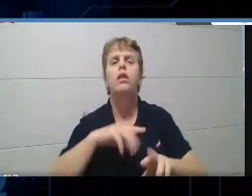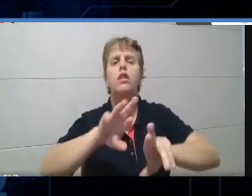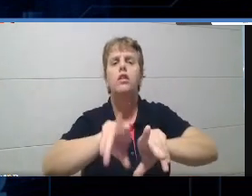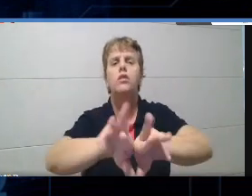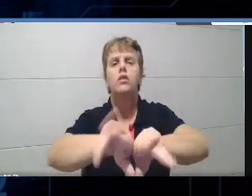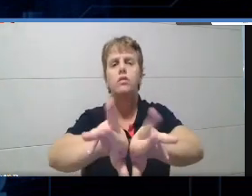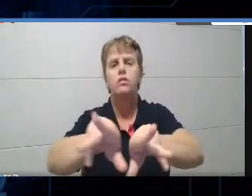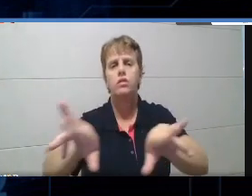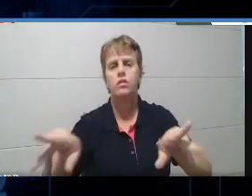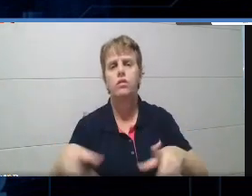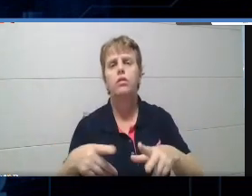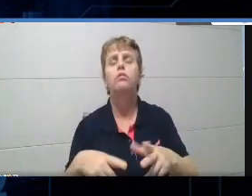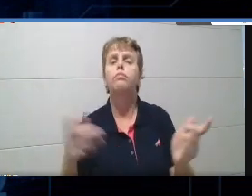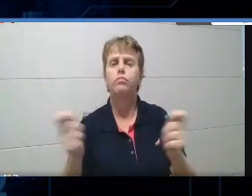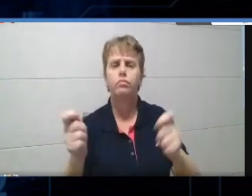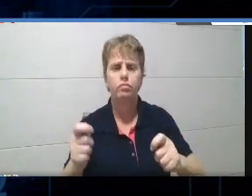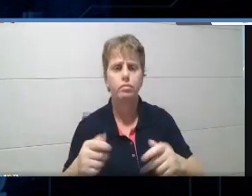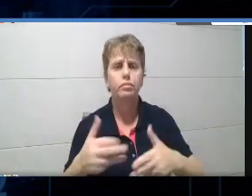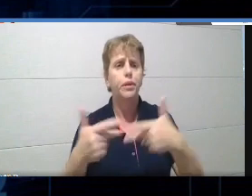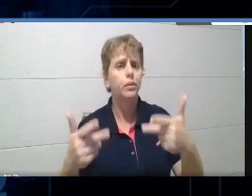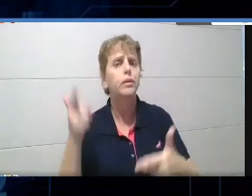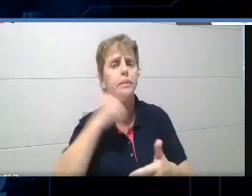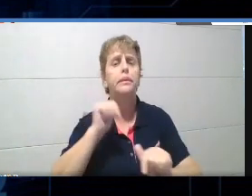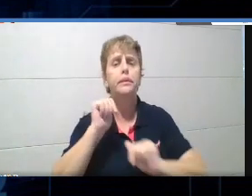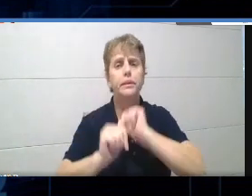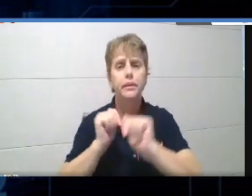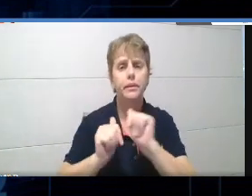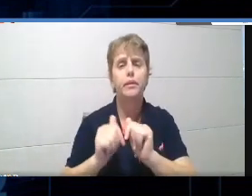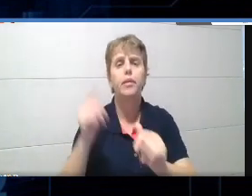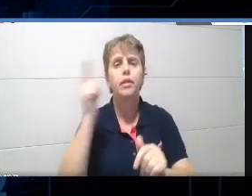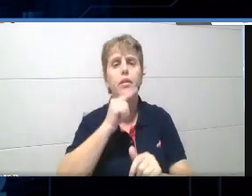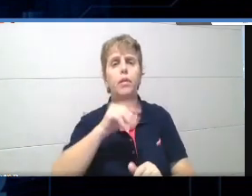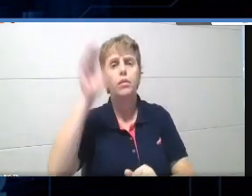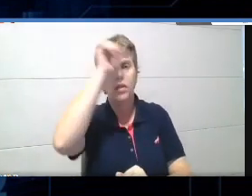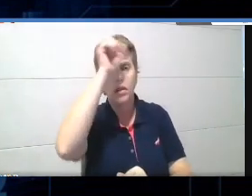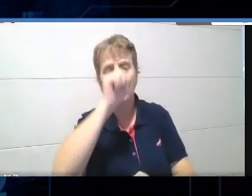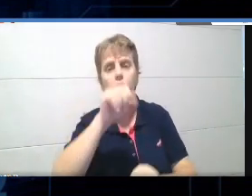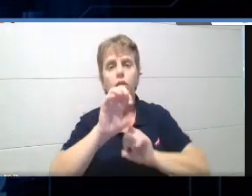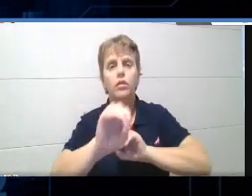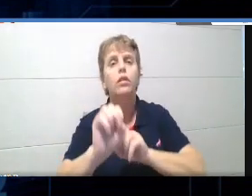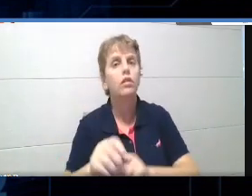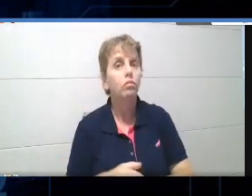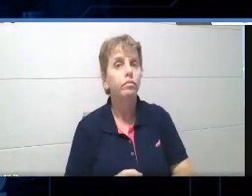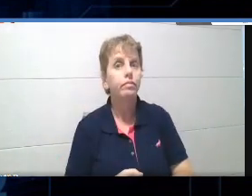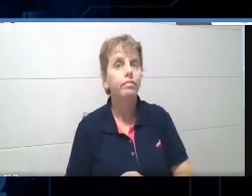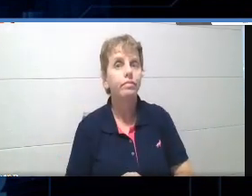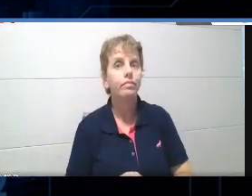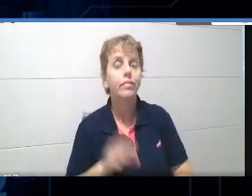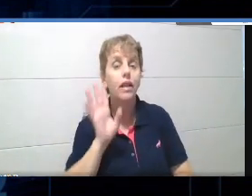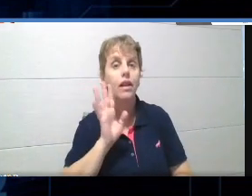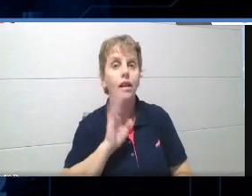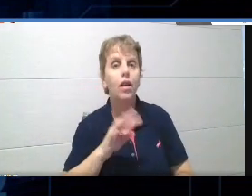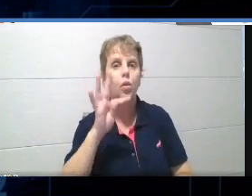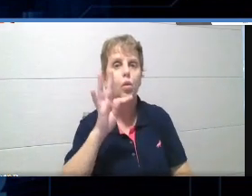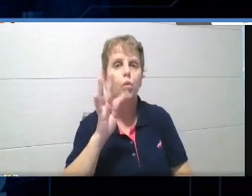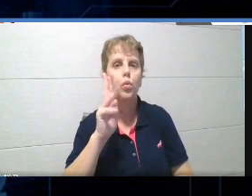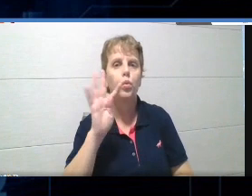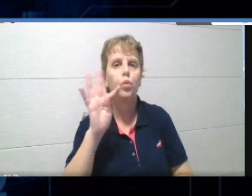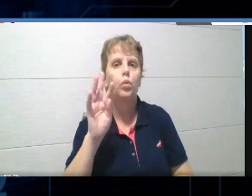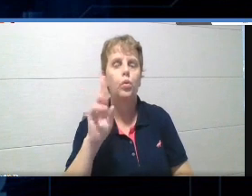possibilidades de você aprender sobre isso e são tutoriais bem tranquilos, tá, gente? Bom,